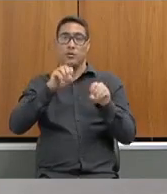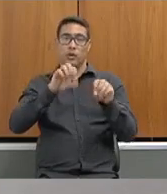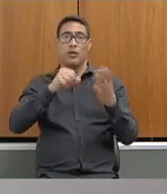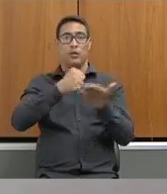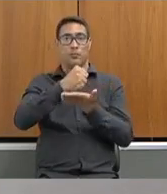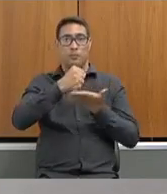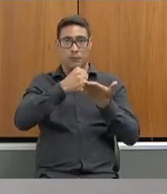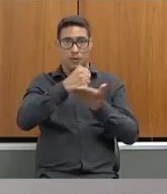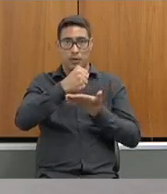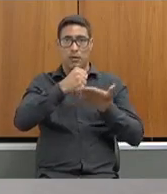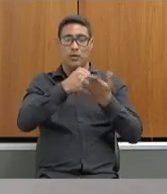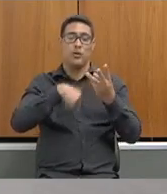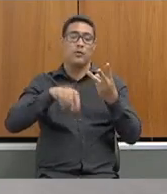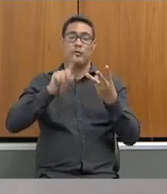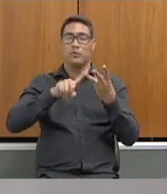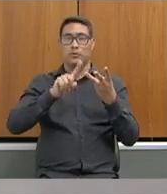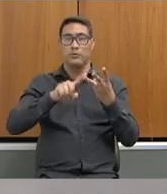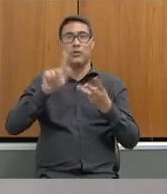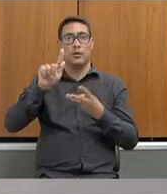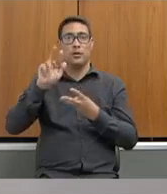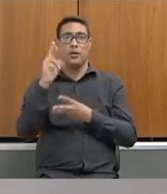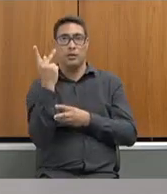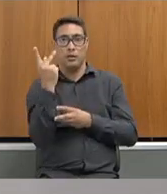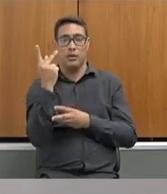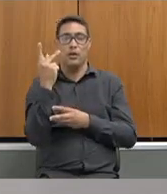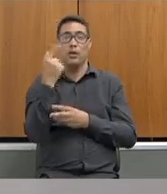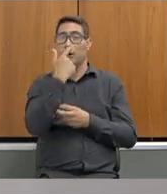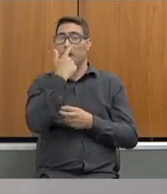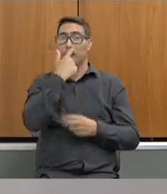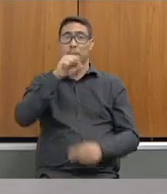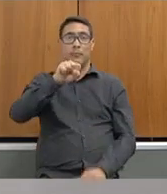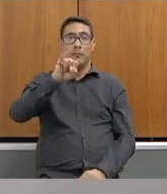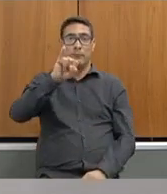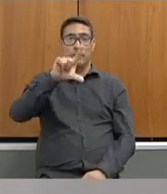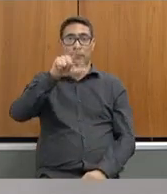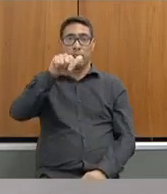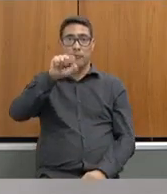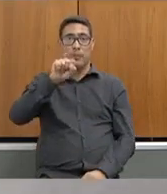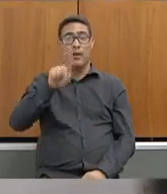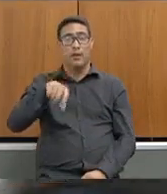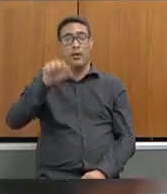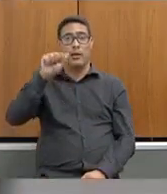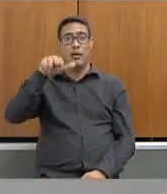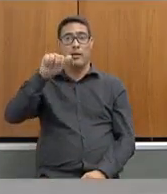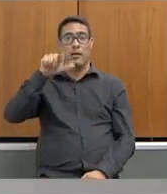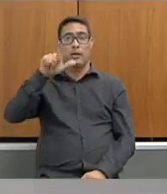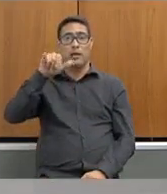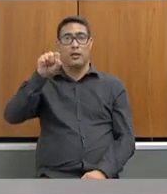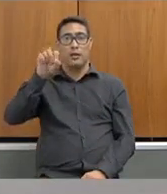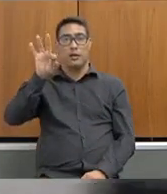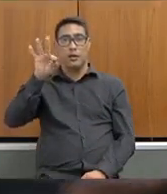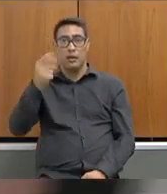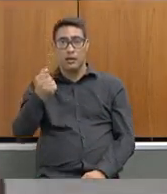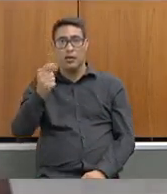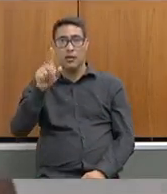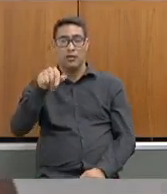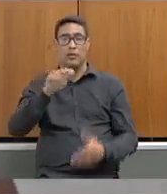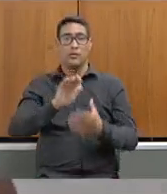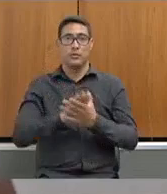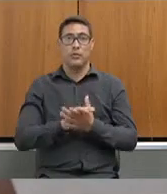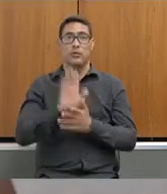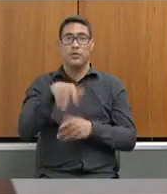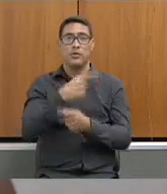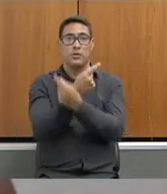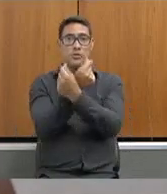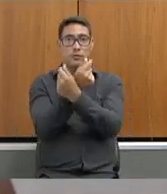também, a Glaucia de Gestão de Recursos Humanos, Silas, que é analista da subsecretaria de Administração e Finanças,